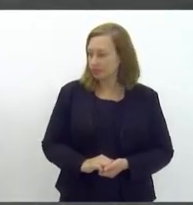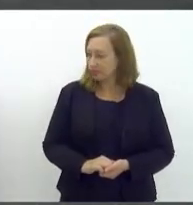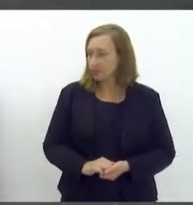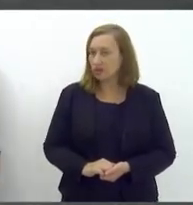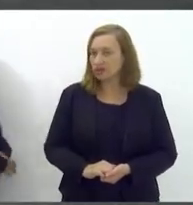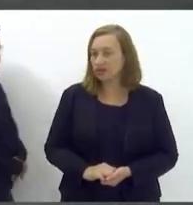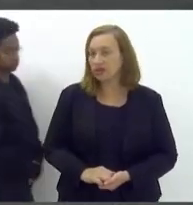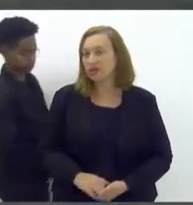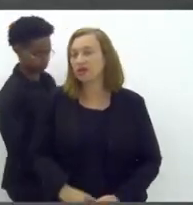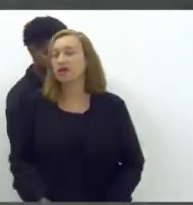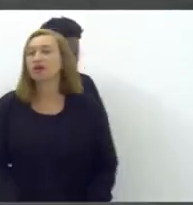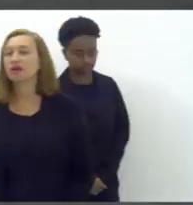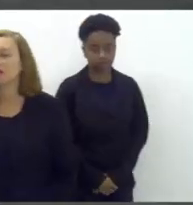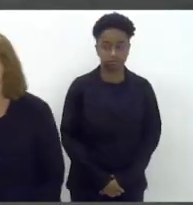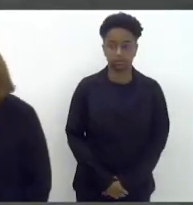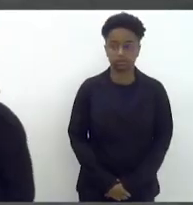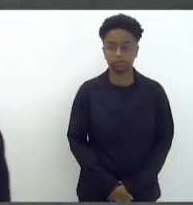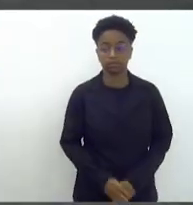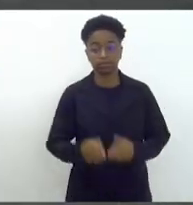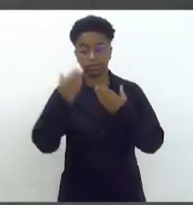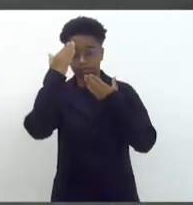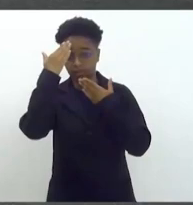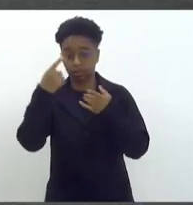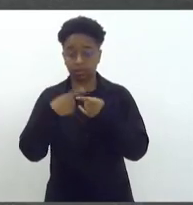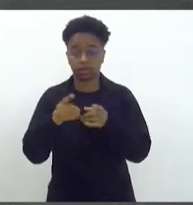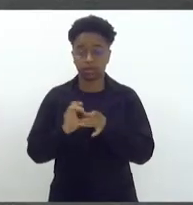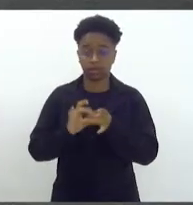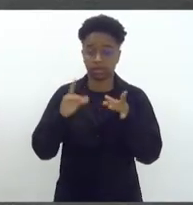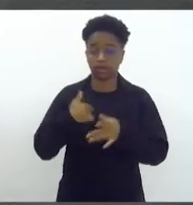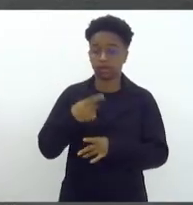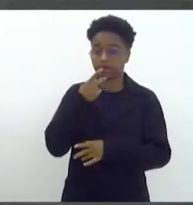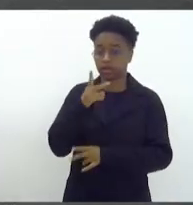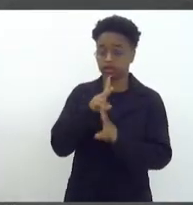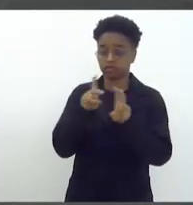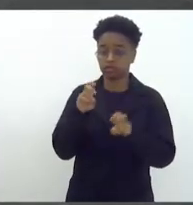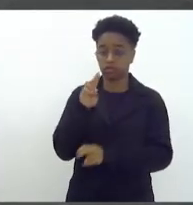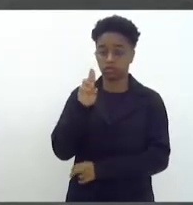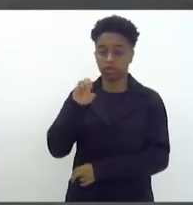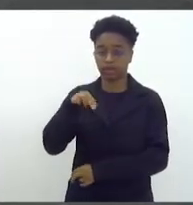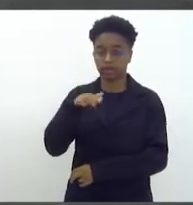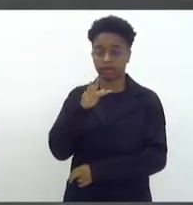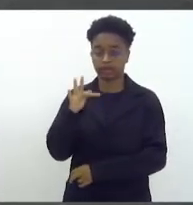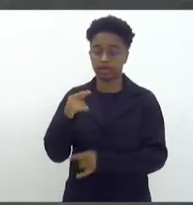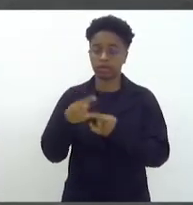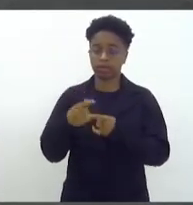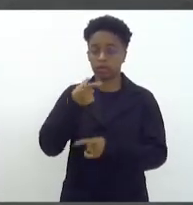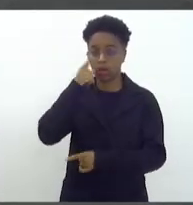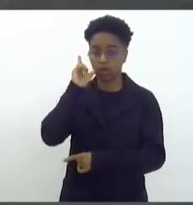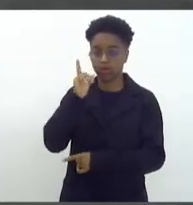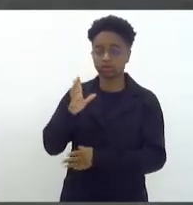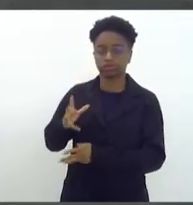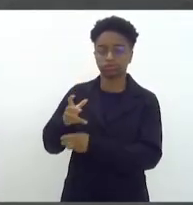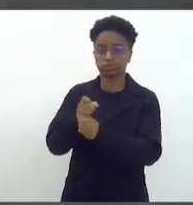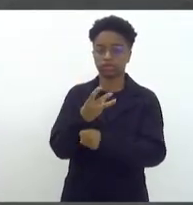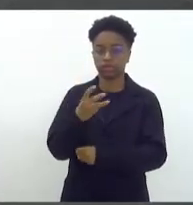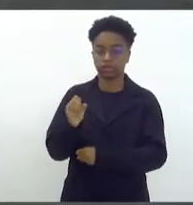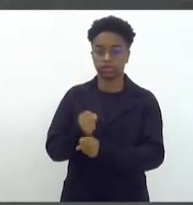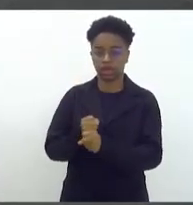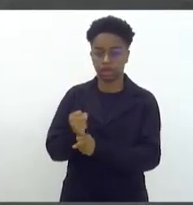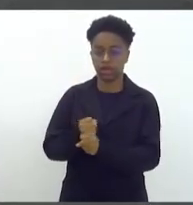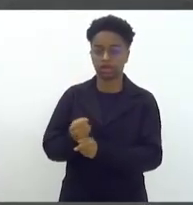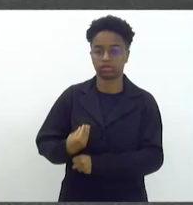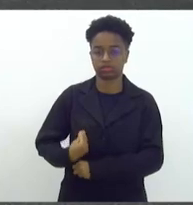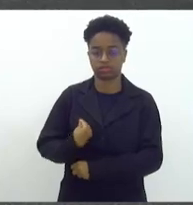permitir estar aqui falando sobre a UENF, que ontem completou 30 anos de existência. Essa